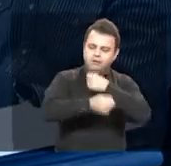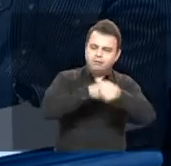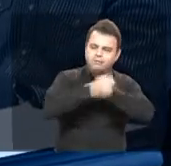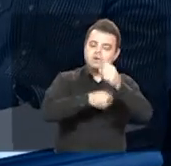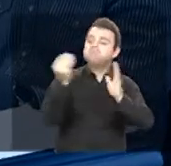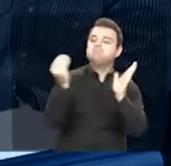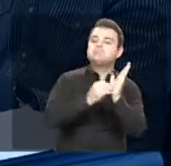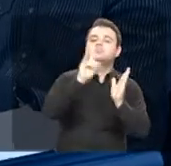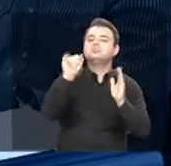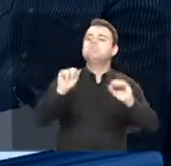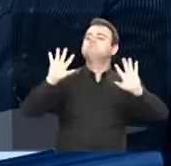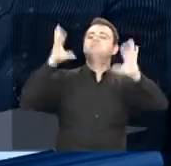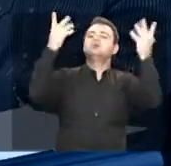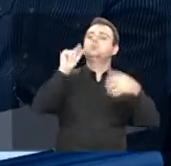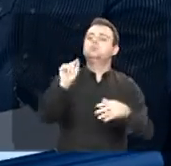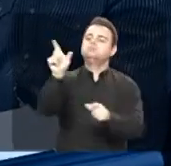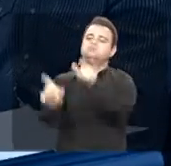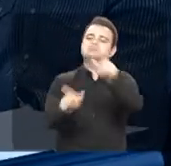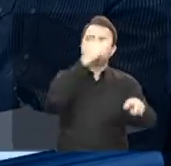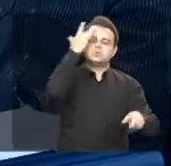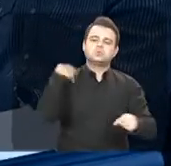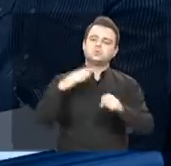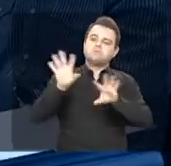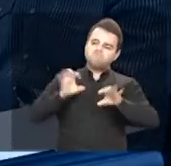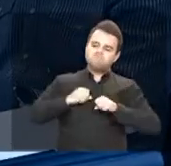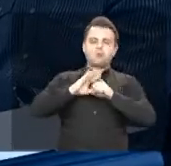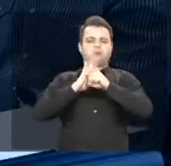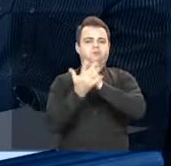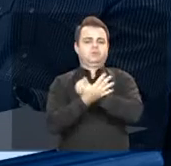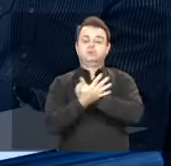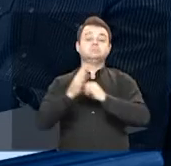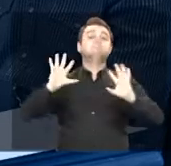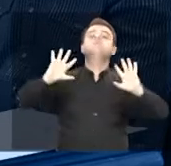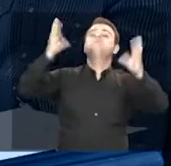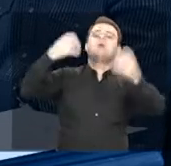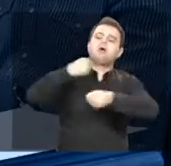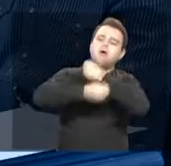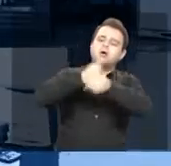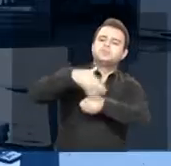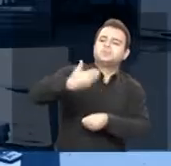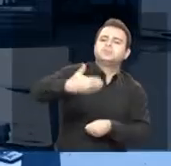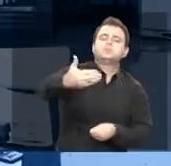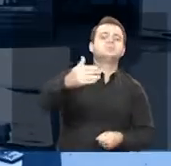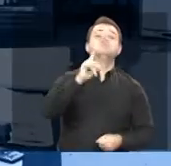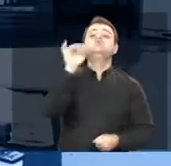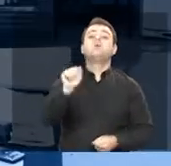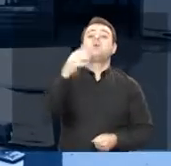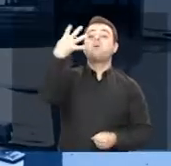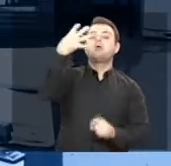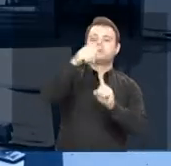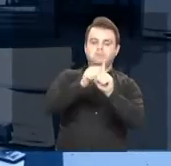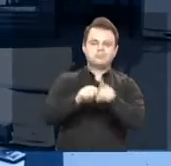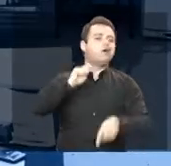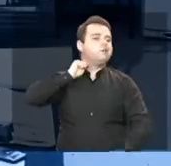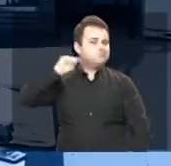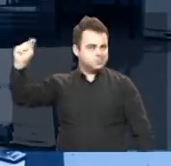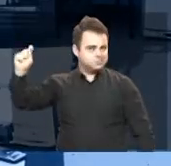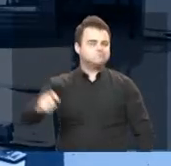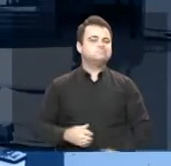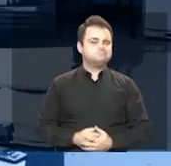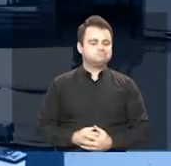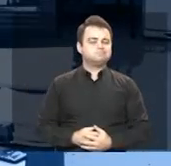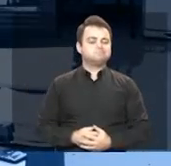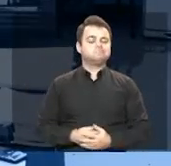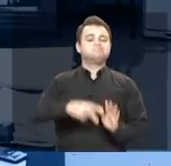Municipal de Homenagem às Vítimas da Covid, a ser celebrado anualmente em 4 de abril. Proposta do Poder